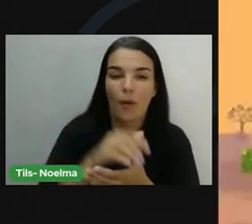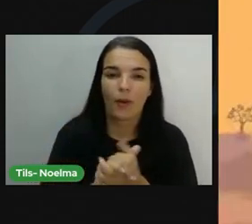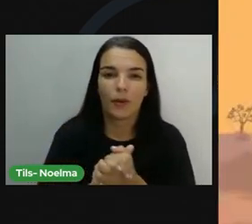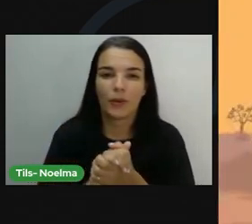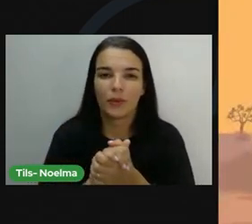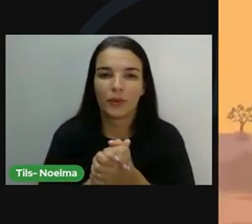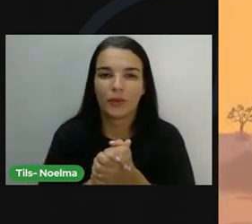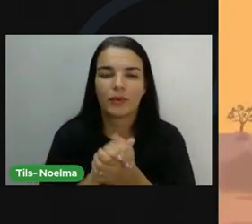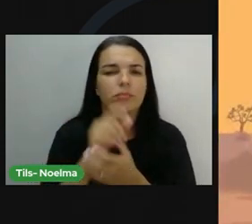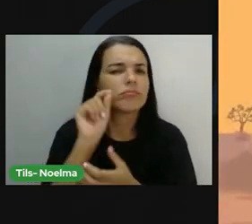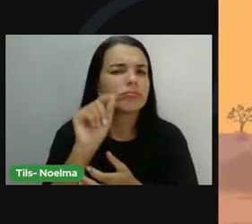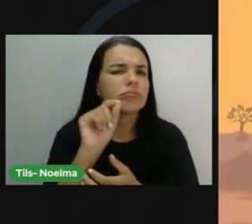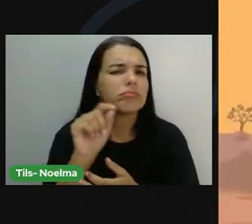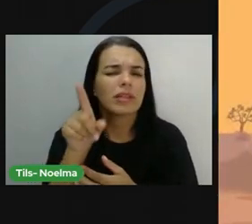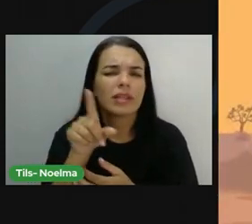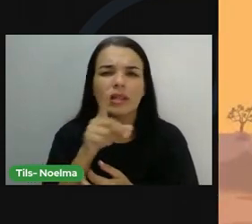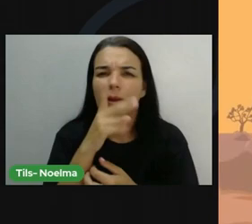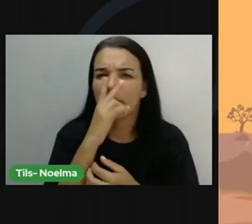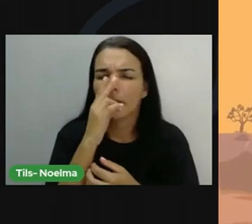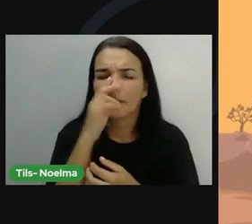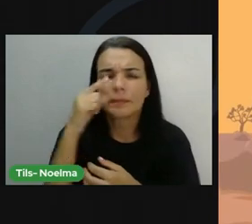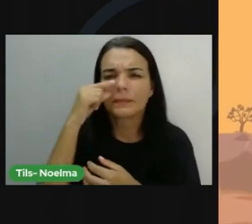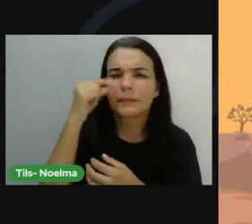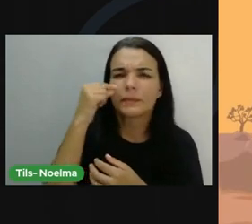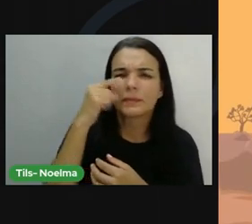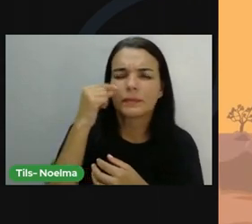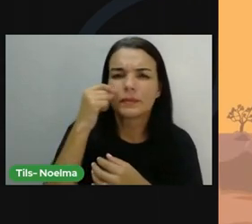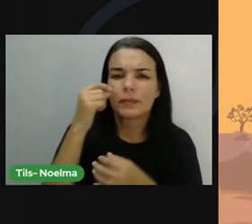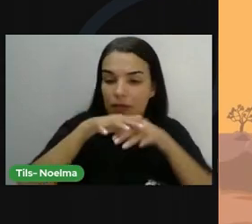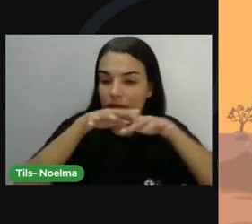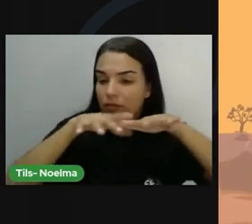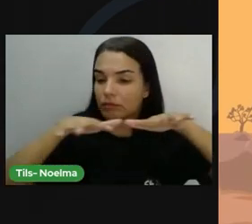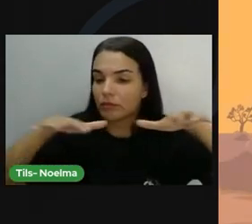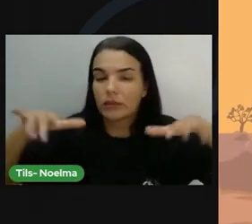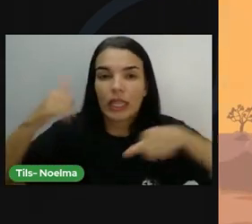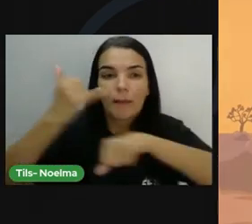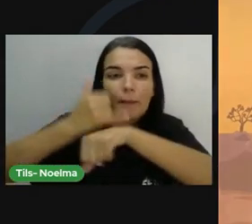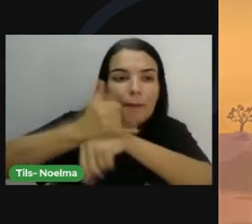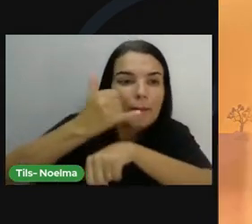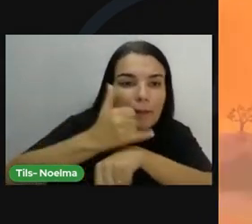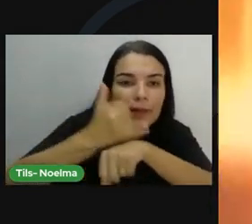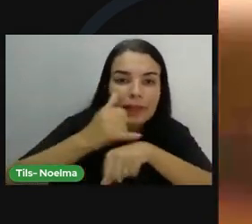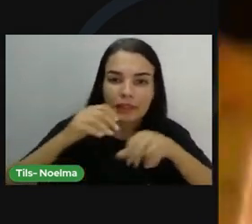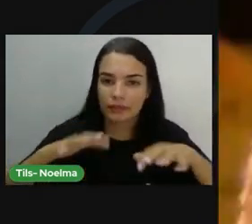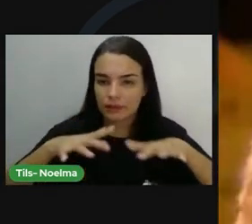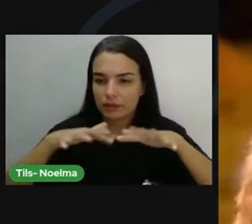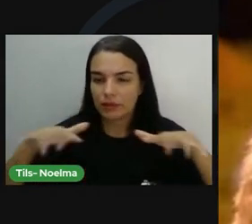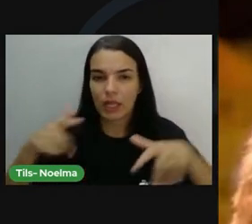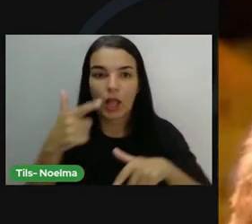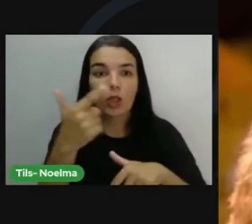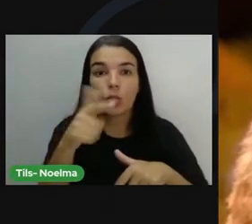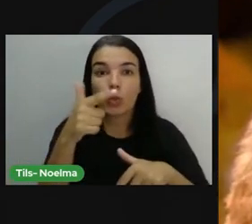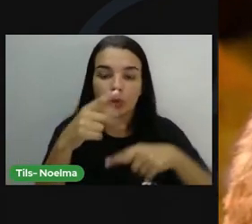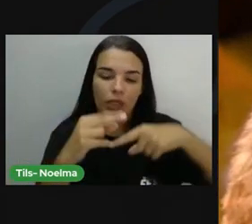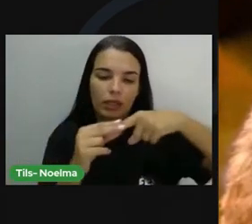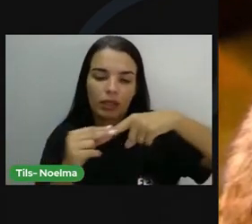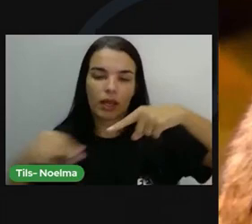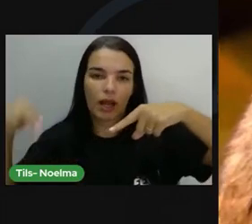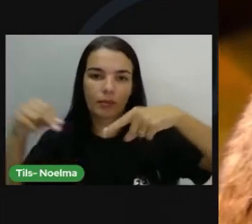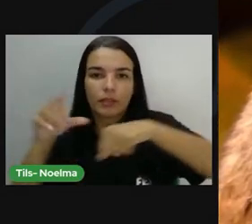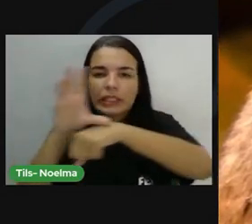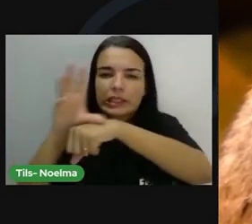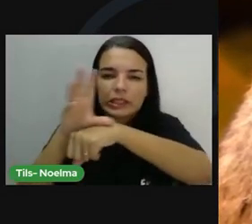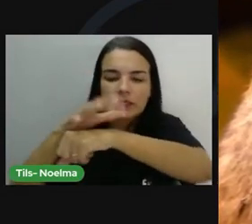O mocó é um roedor encontrado em áreas descampadas e pedregosas da caatinga. Ele não tem cauda e tem pelagem cinzenta.